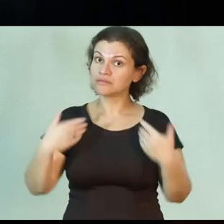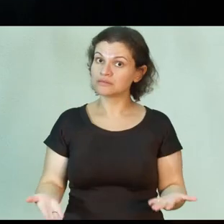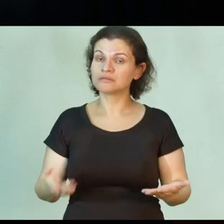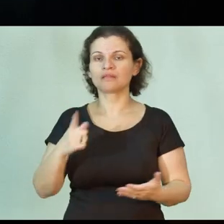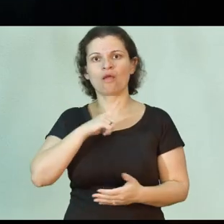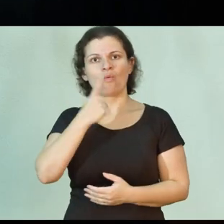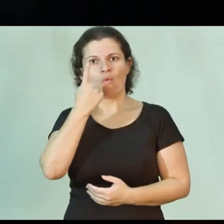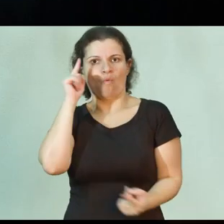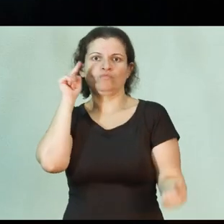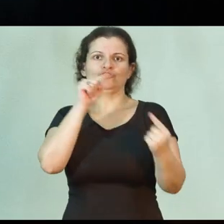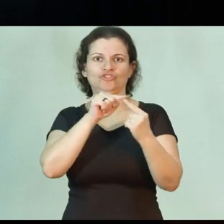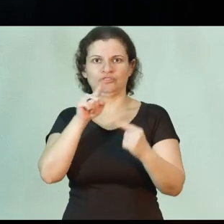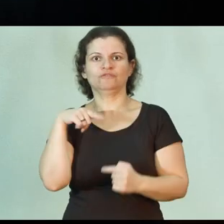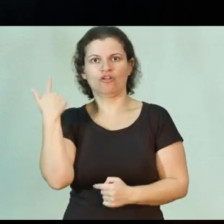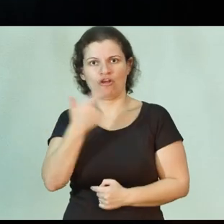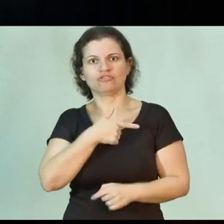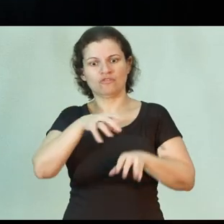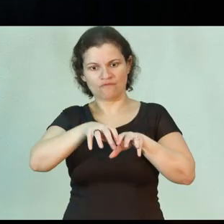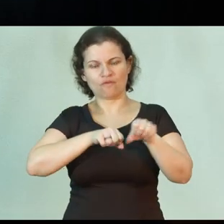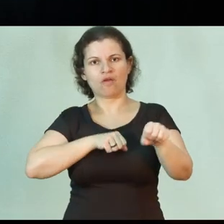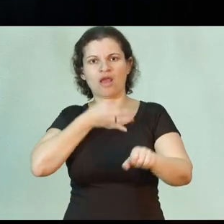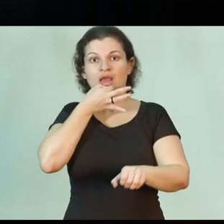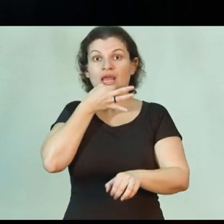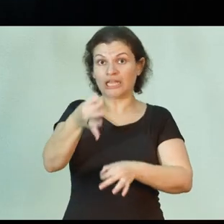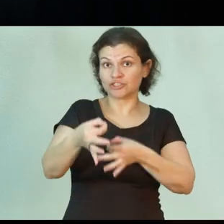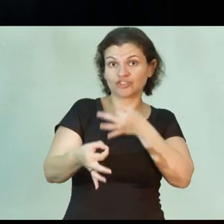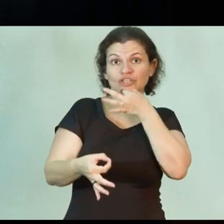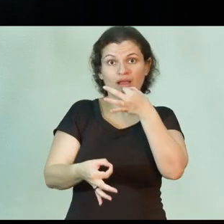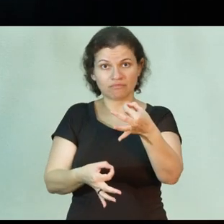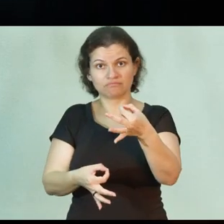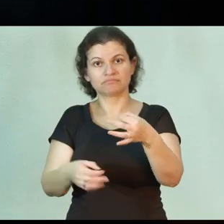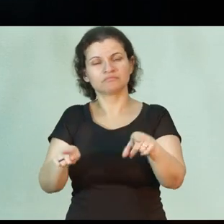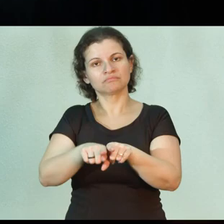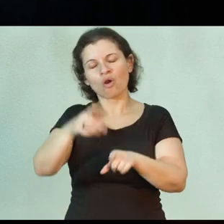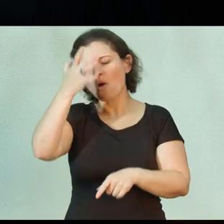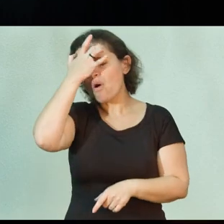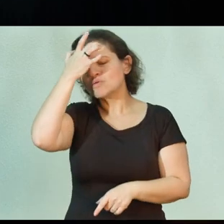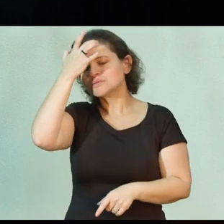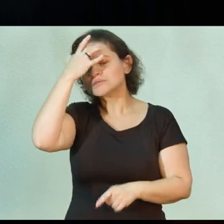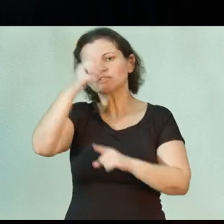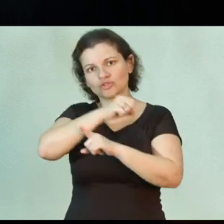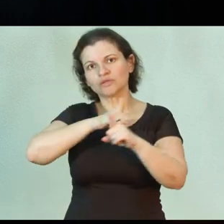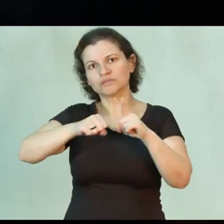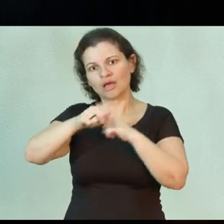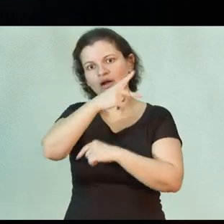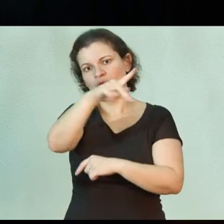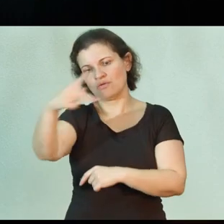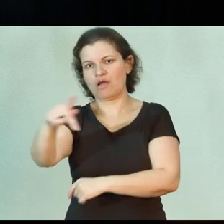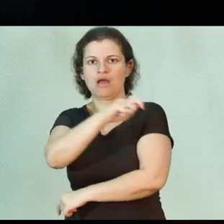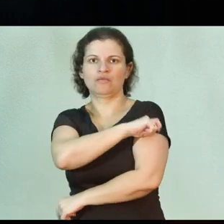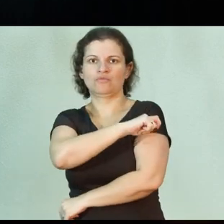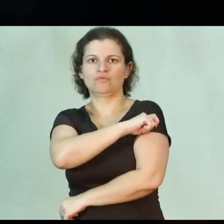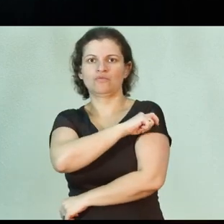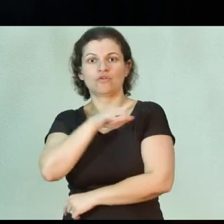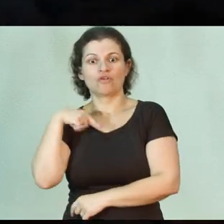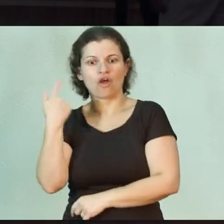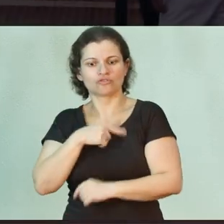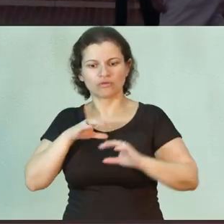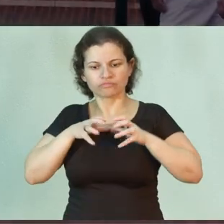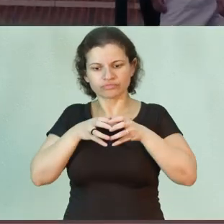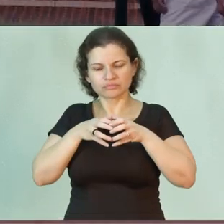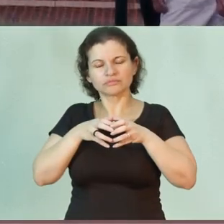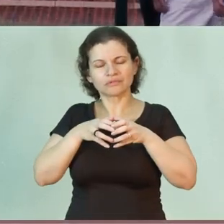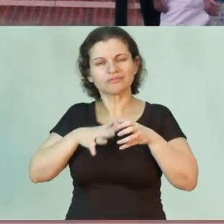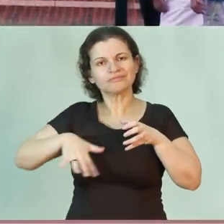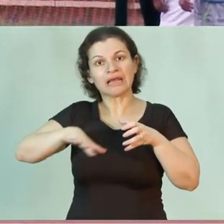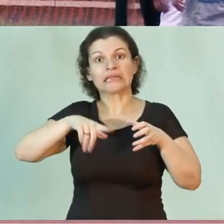um dos nossos objetivos é uma formação crítica e uma consciência social desses alunos. E o nosso núcleo geral comum